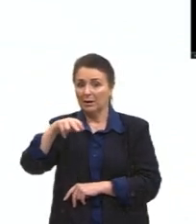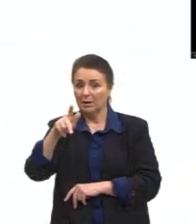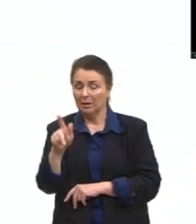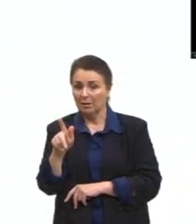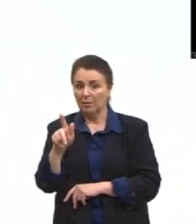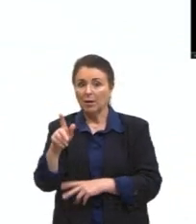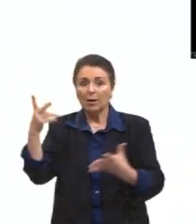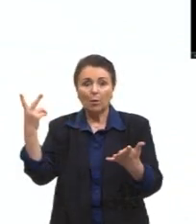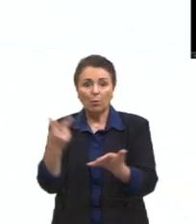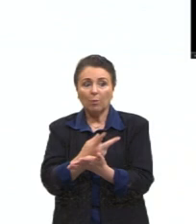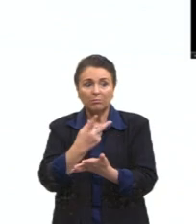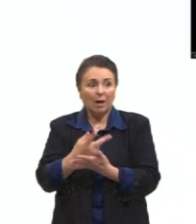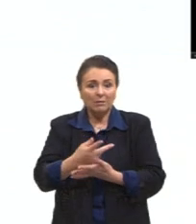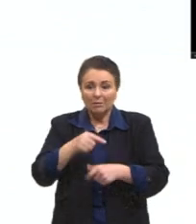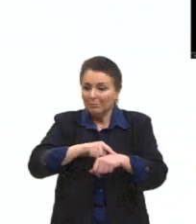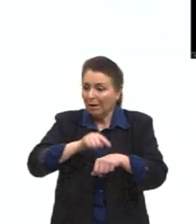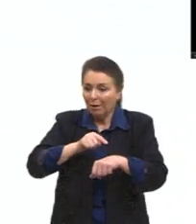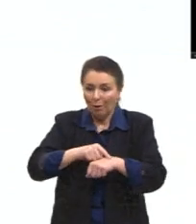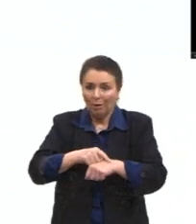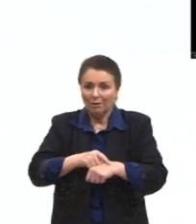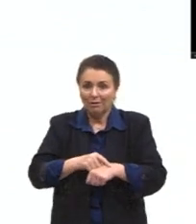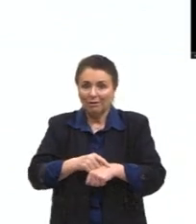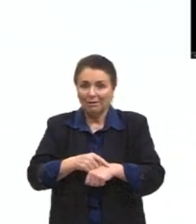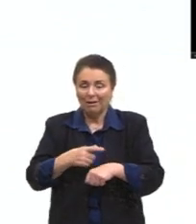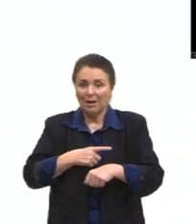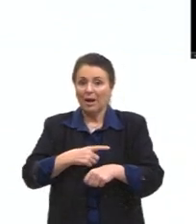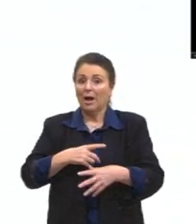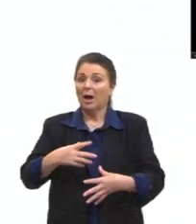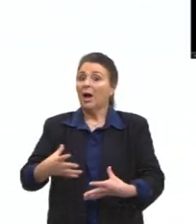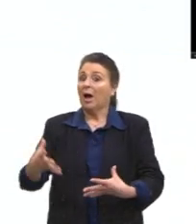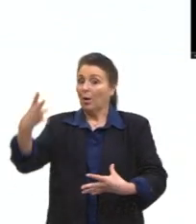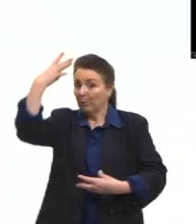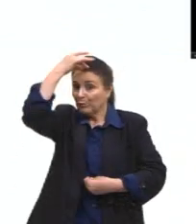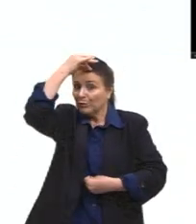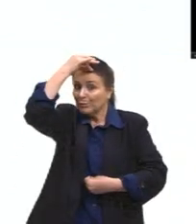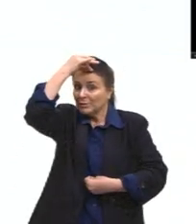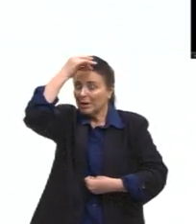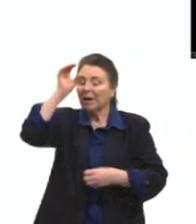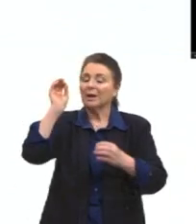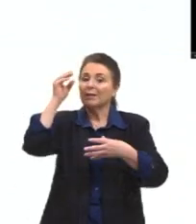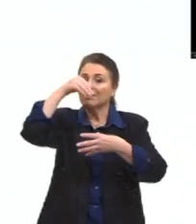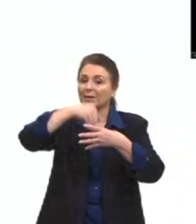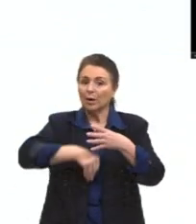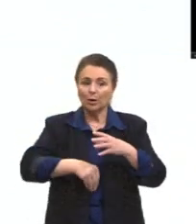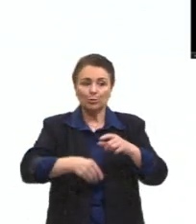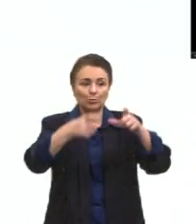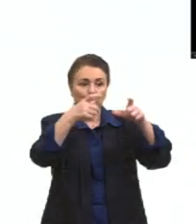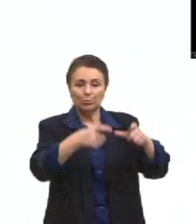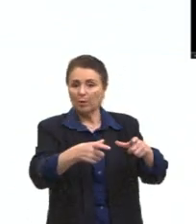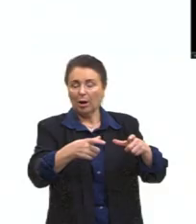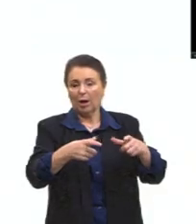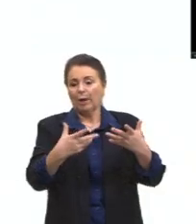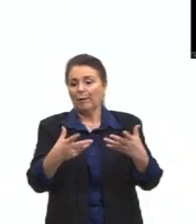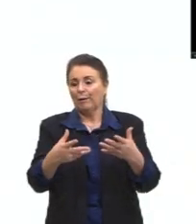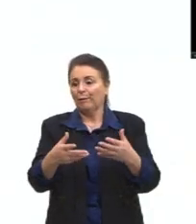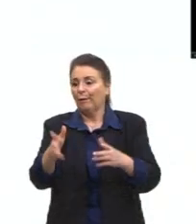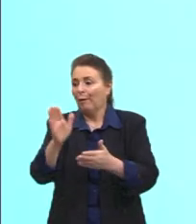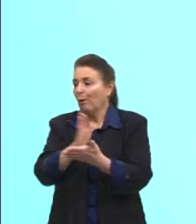improvisada, mais espontânea. A performance, ela pode ser dentro de uma galeria, ela é algo encomendado, ela é algo